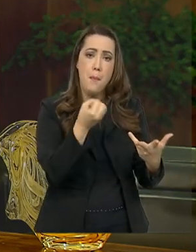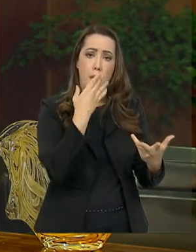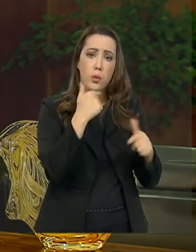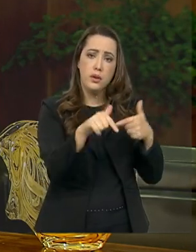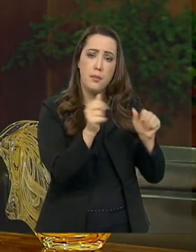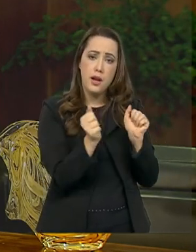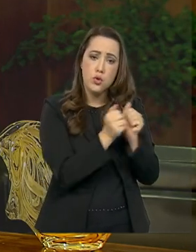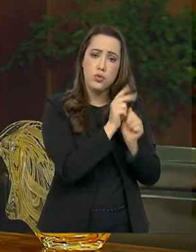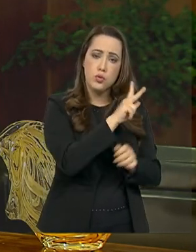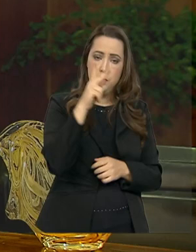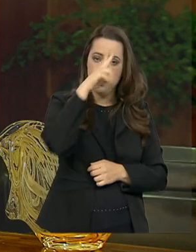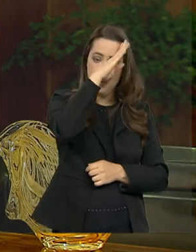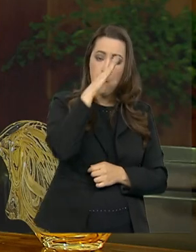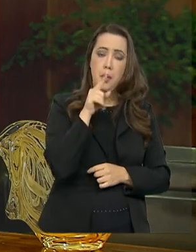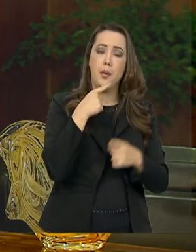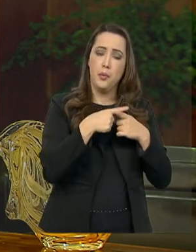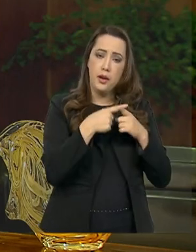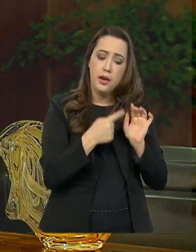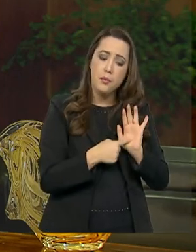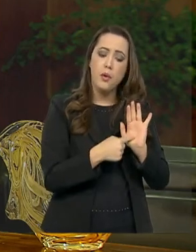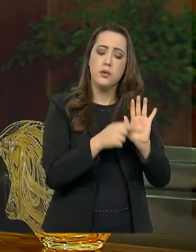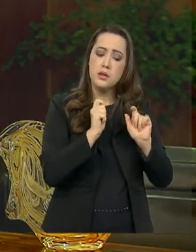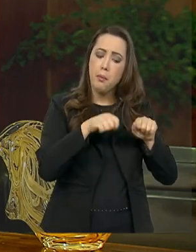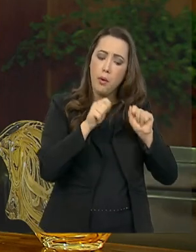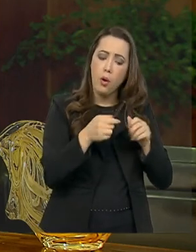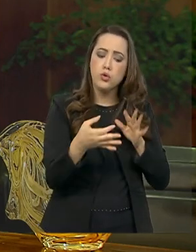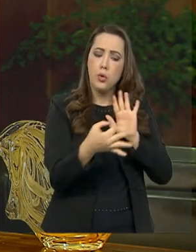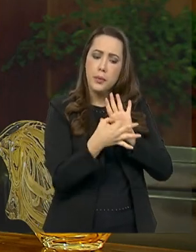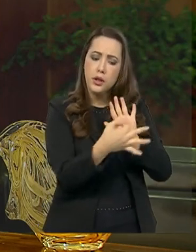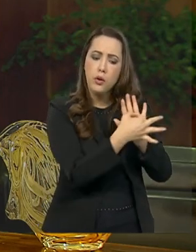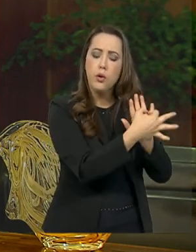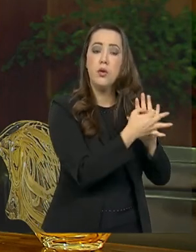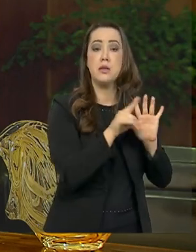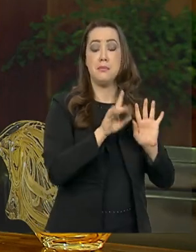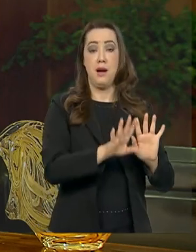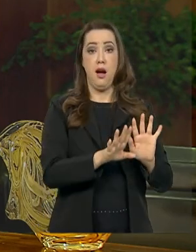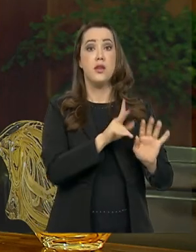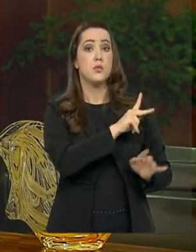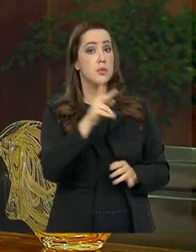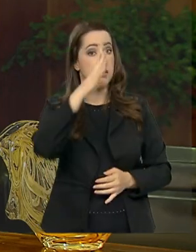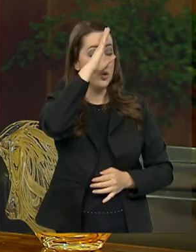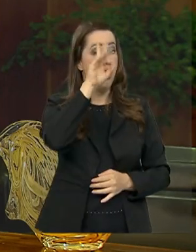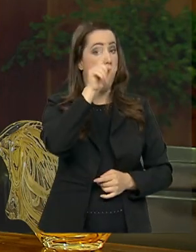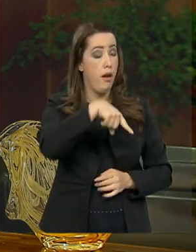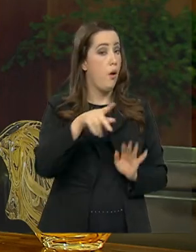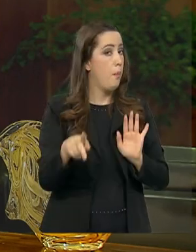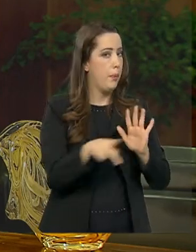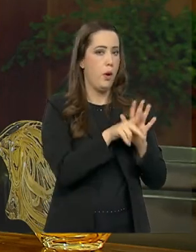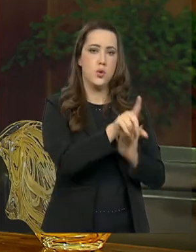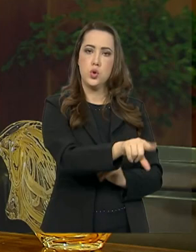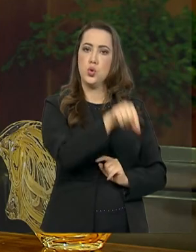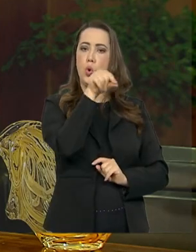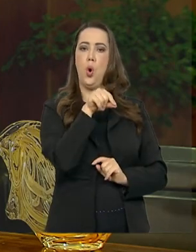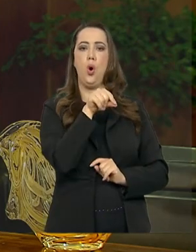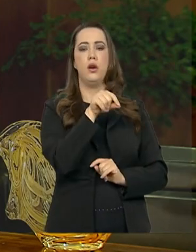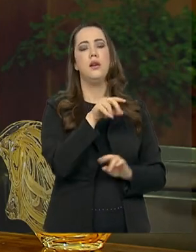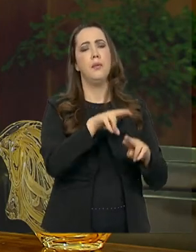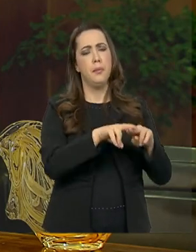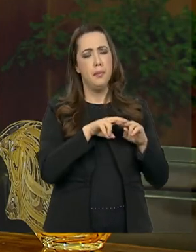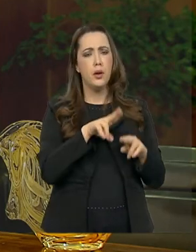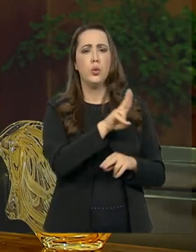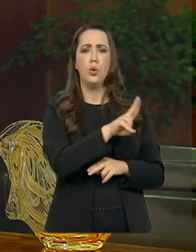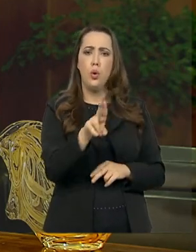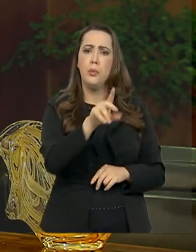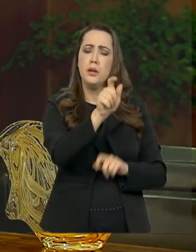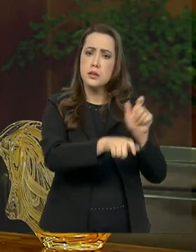ele dá o espaço para que a gente possa colocar, mas obviamente que ele tem a legitimidade e detém essa prerrogativa de tomar as decisões em nome das pessoas que o